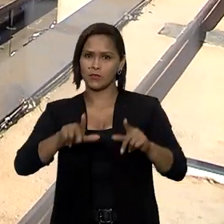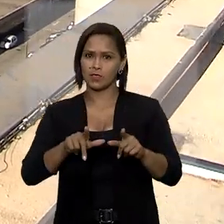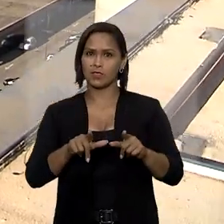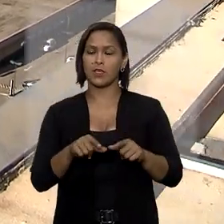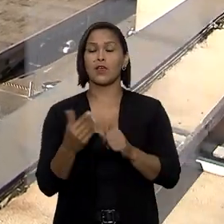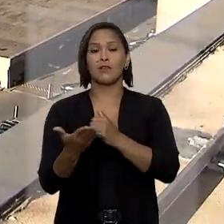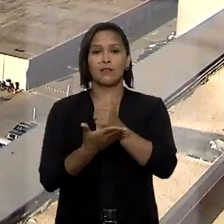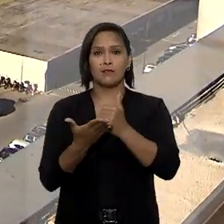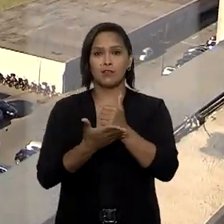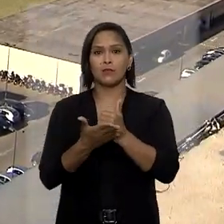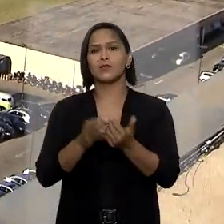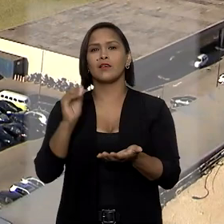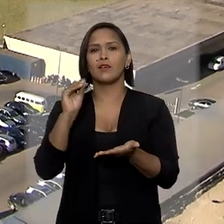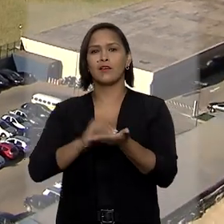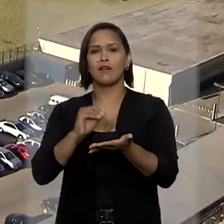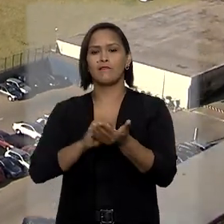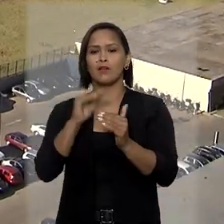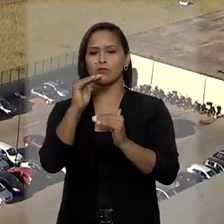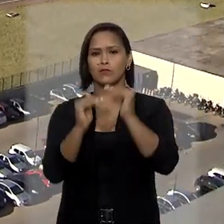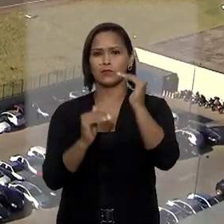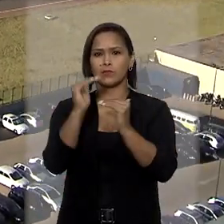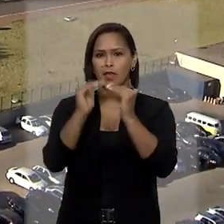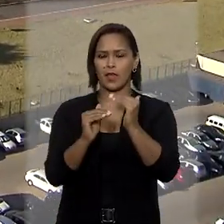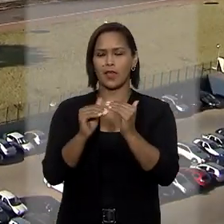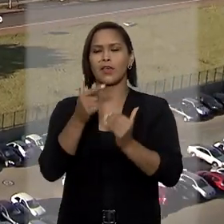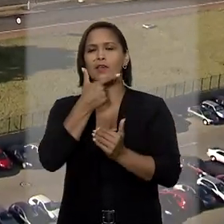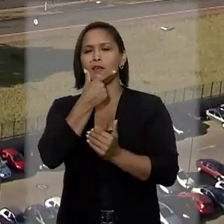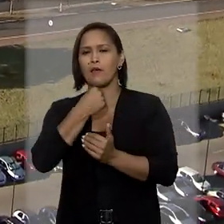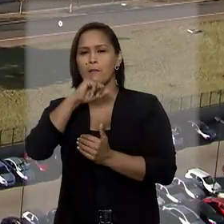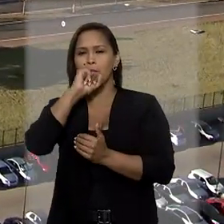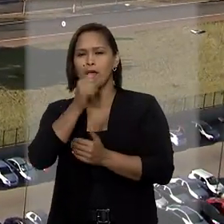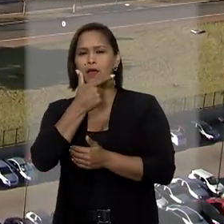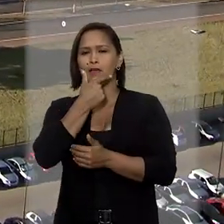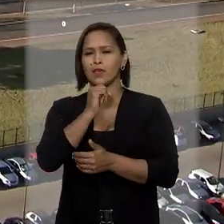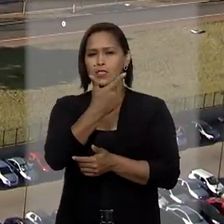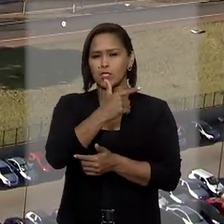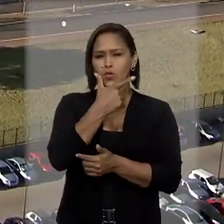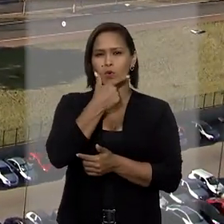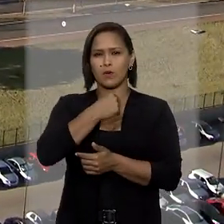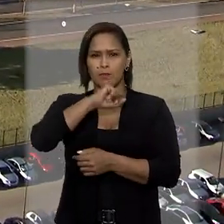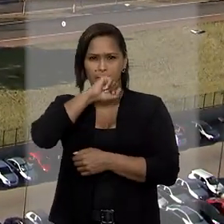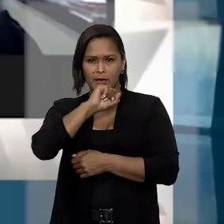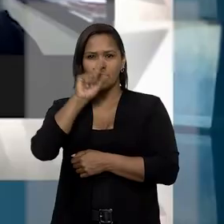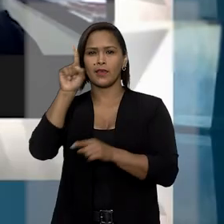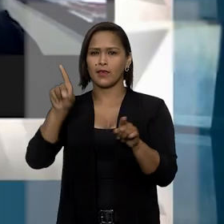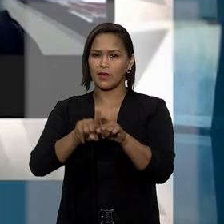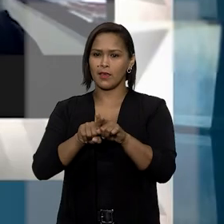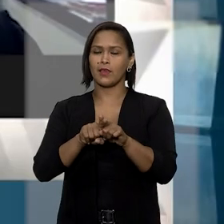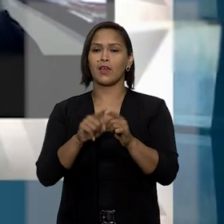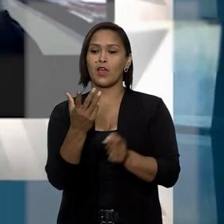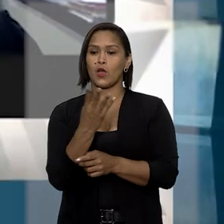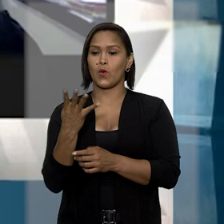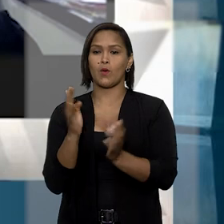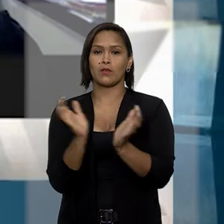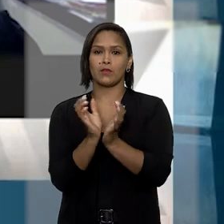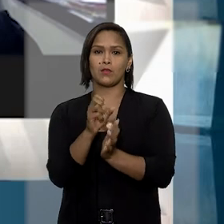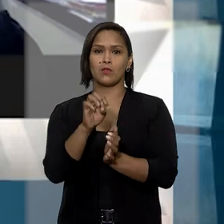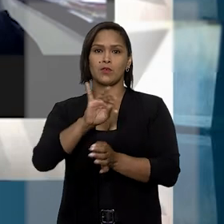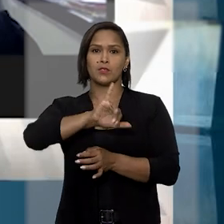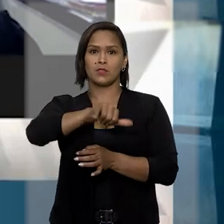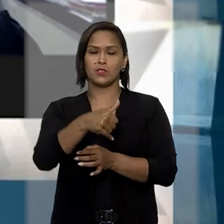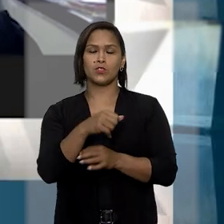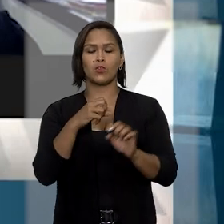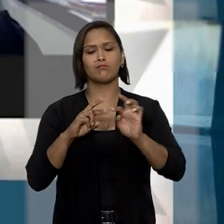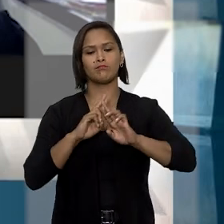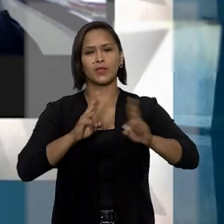E foi com base na ausência de hierarquia entre as paternidades biológica e sócio-afetiva que a quarta turma do STJ